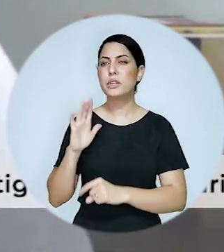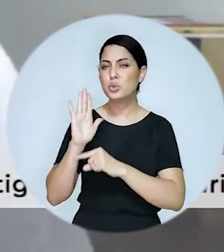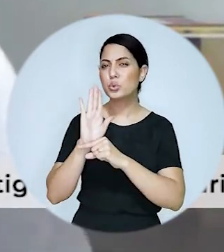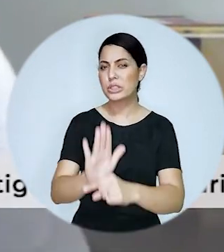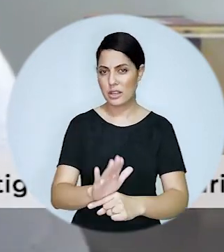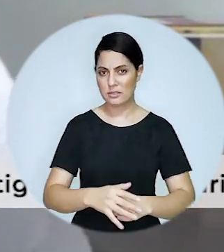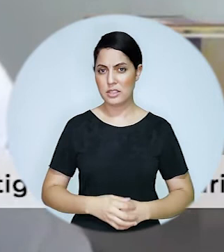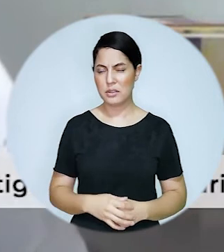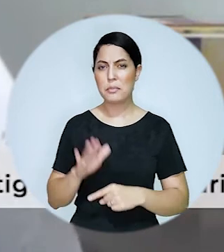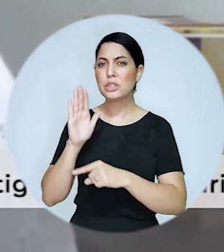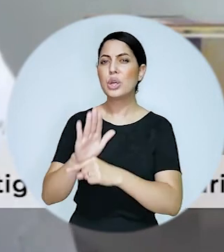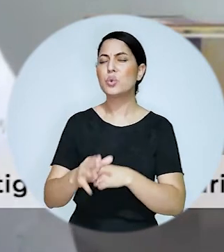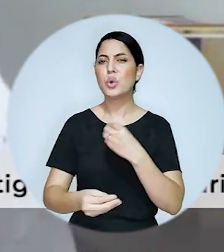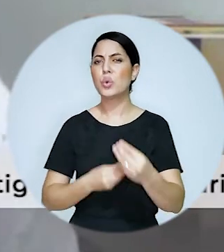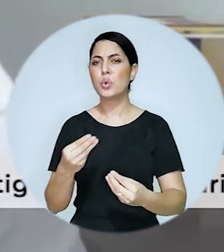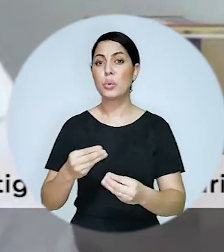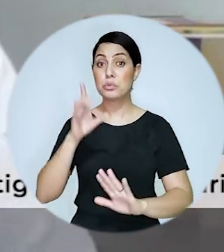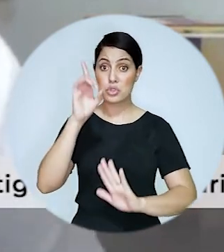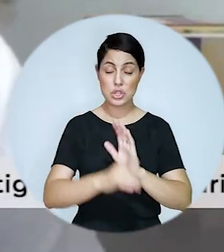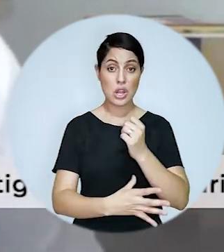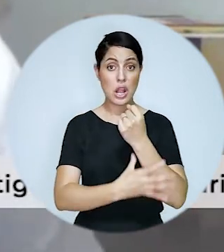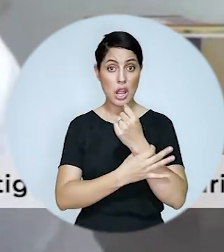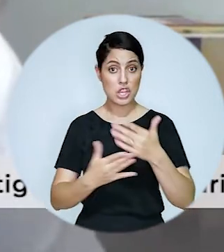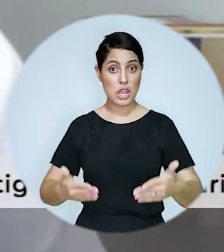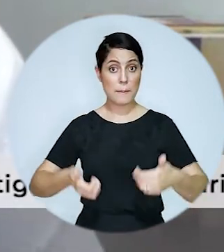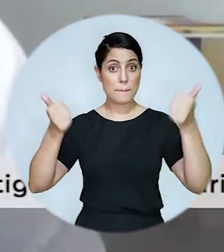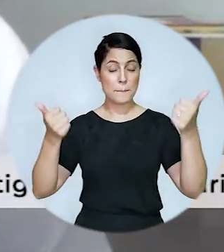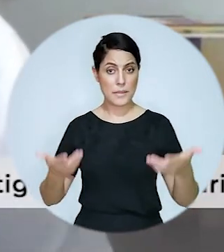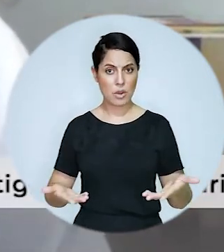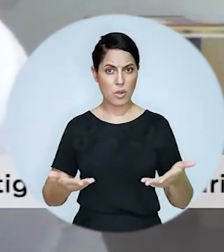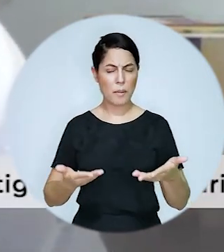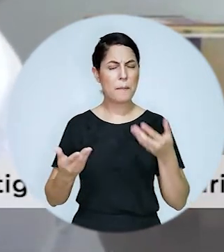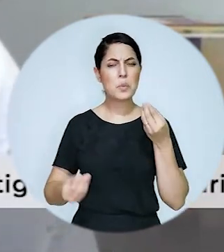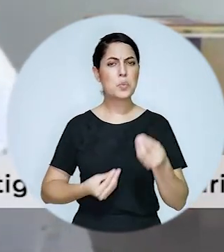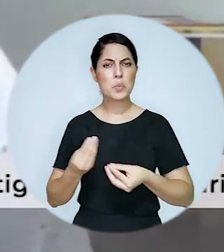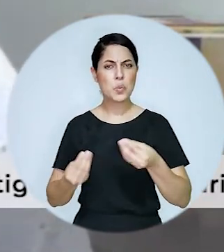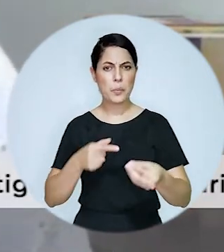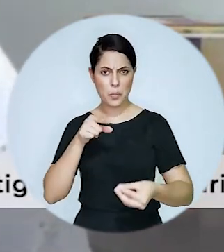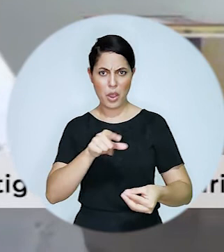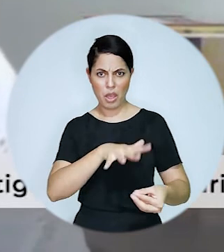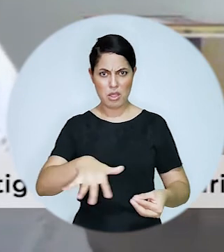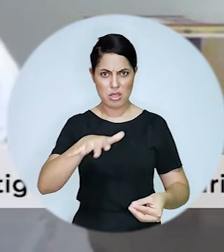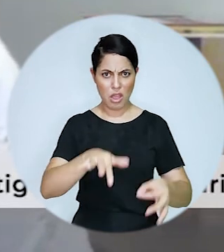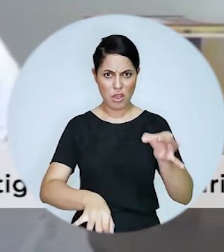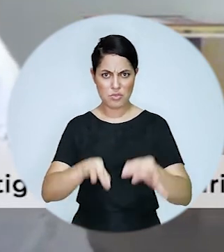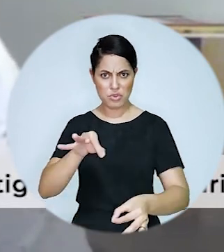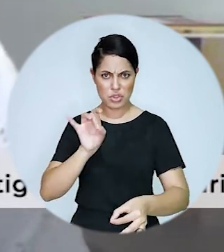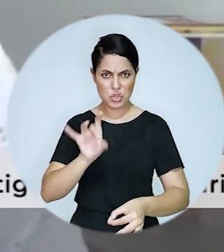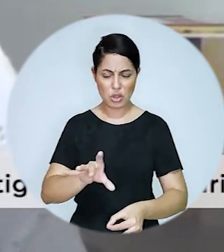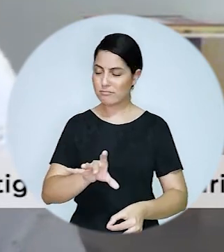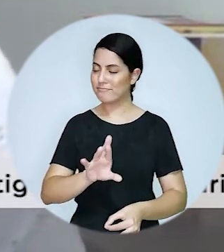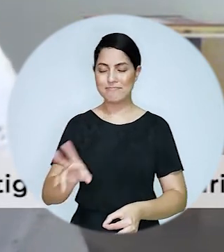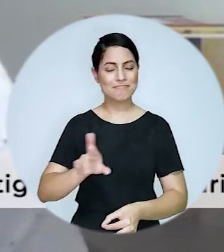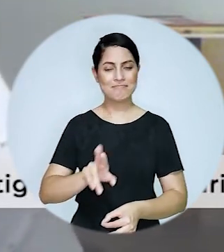para contribuir justamente numa melhor garantia dos direitos não necessariamente por meio das ações judiciais